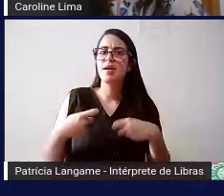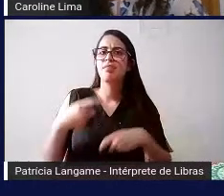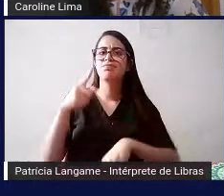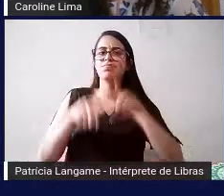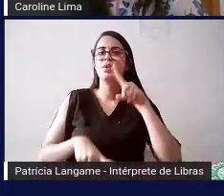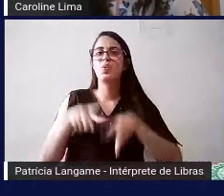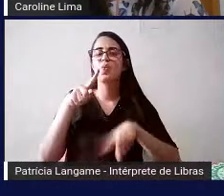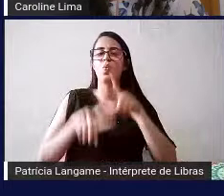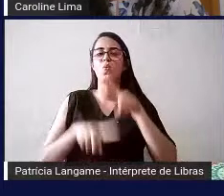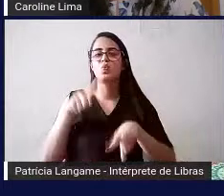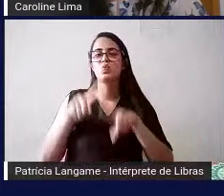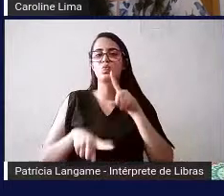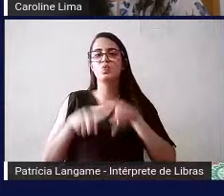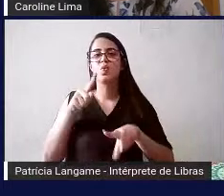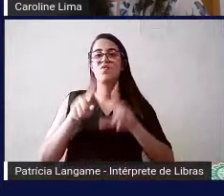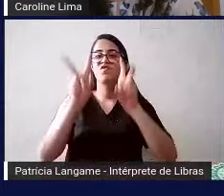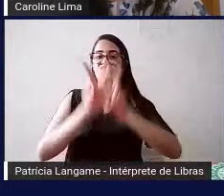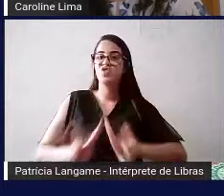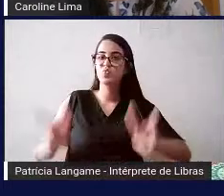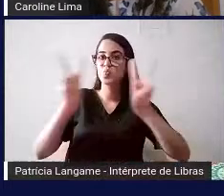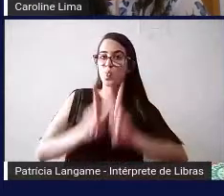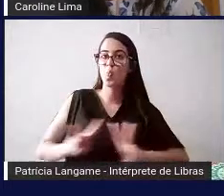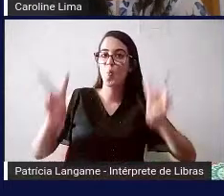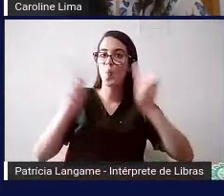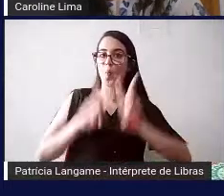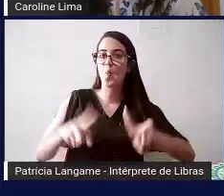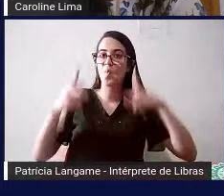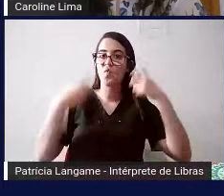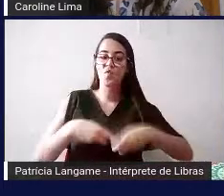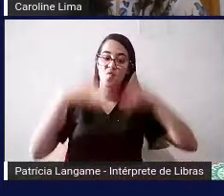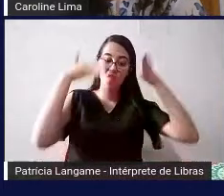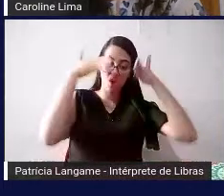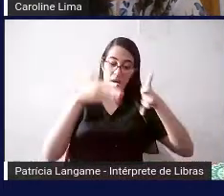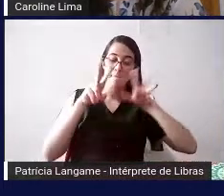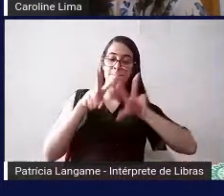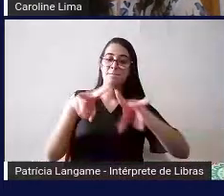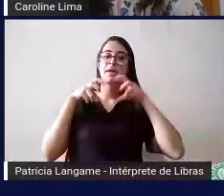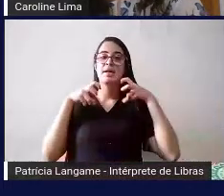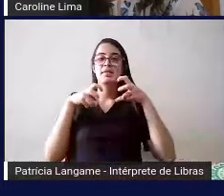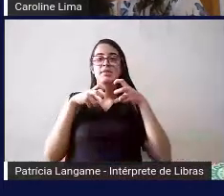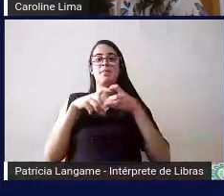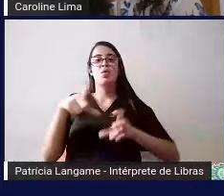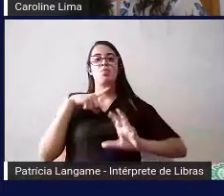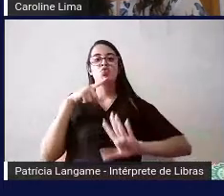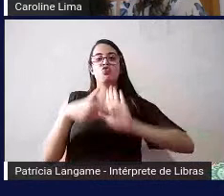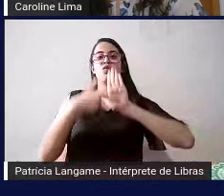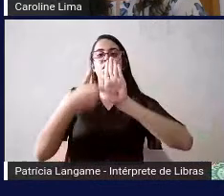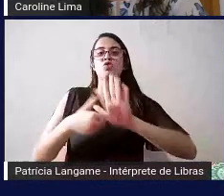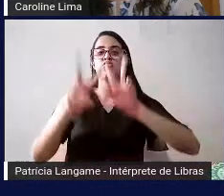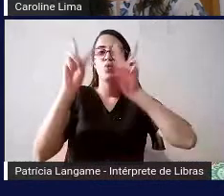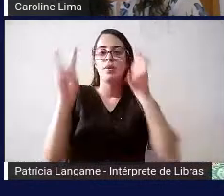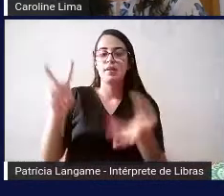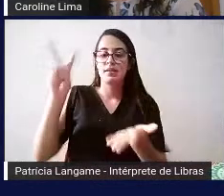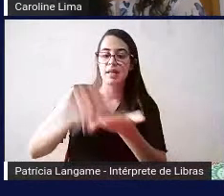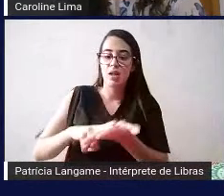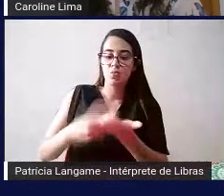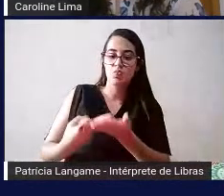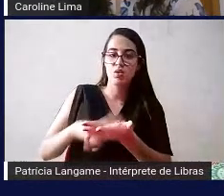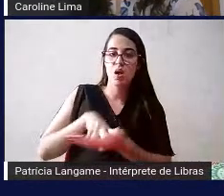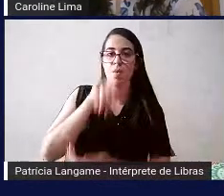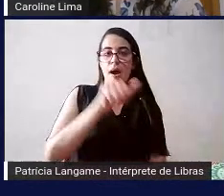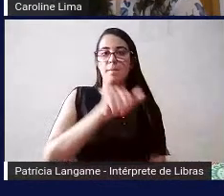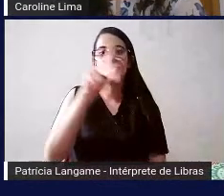altamente visual a gente tem que focar nisso a gente percebe aqui que eu mostrei sobre tradução aplicativos de tradução